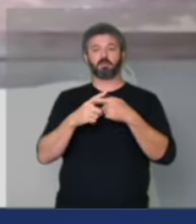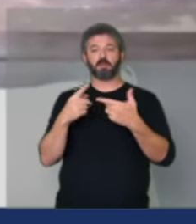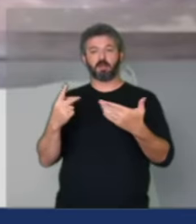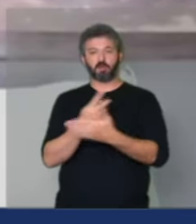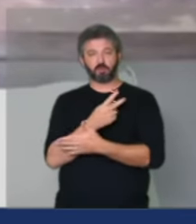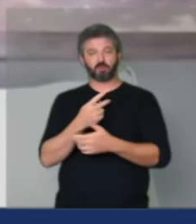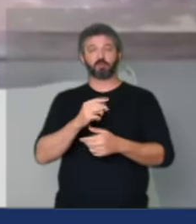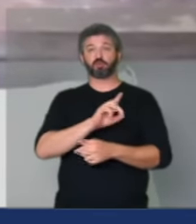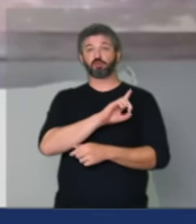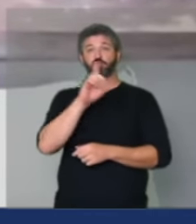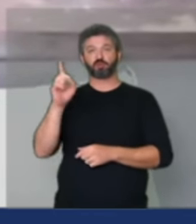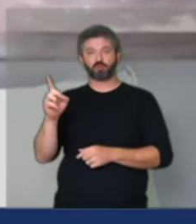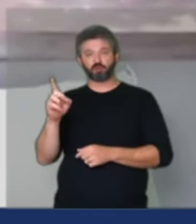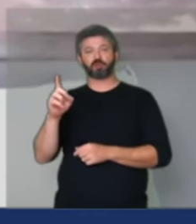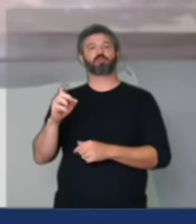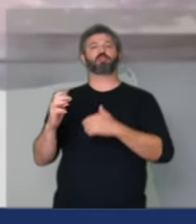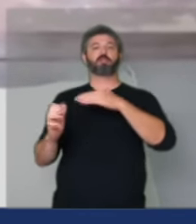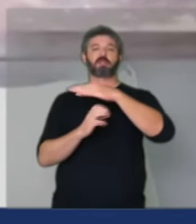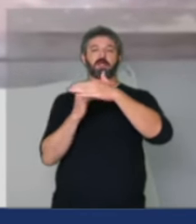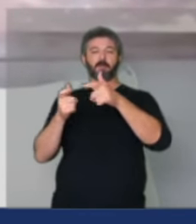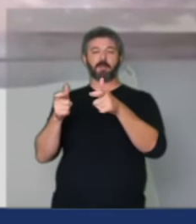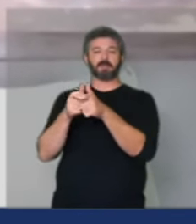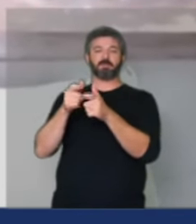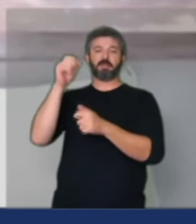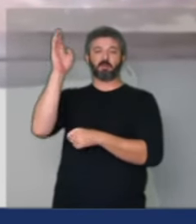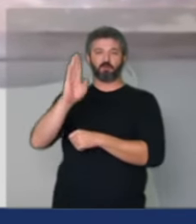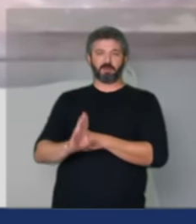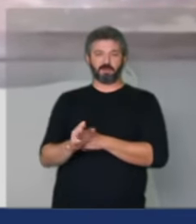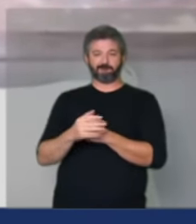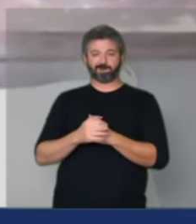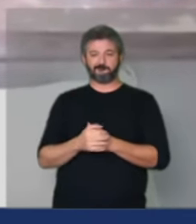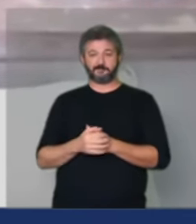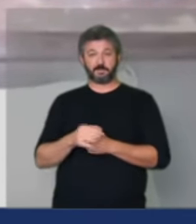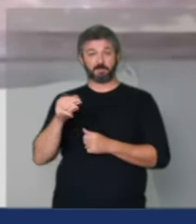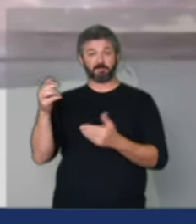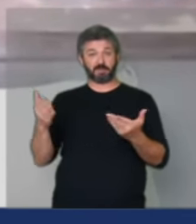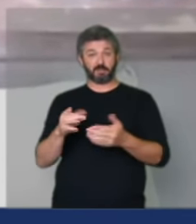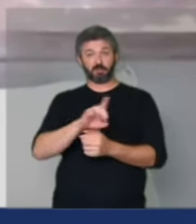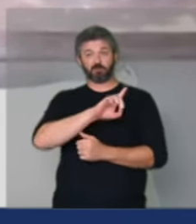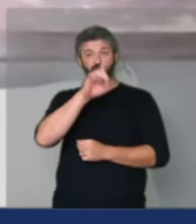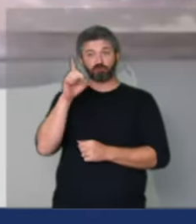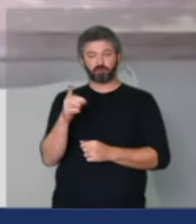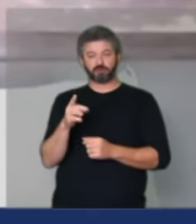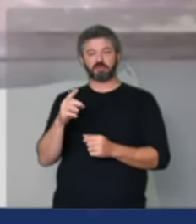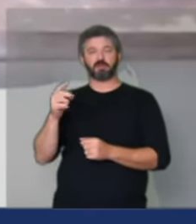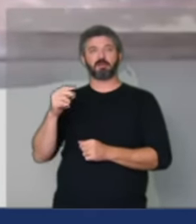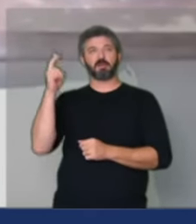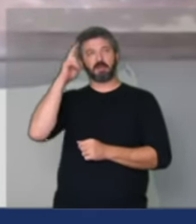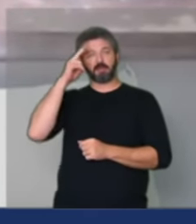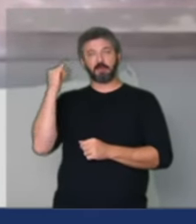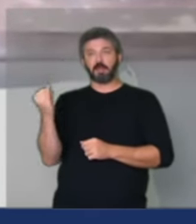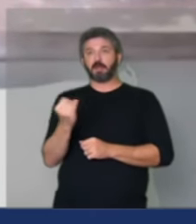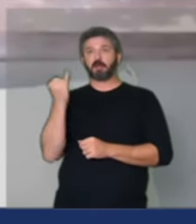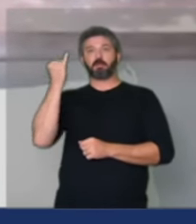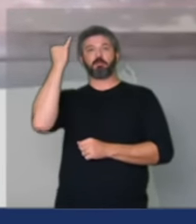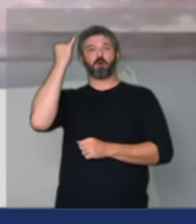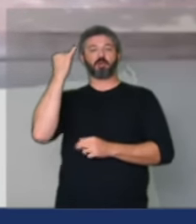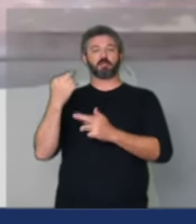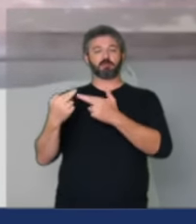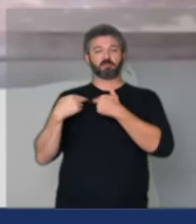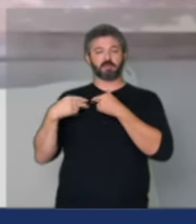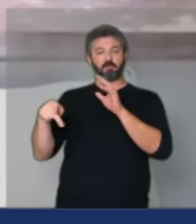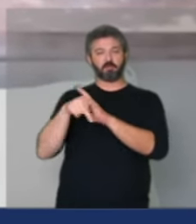e pequena empresa no nosso país essa data nos lembra um relevante papel desse segmento que